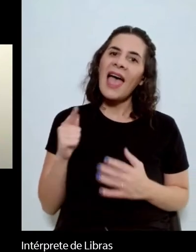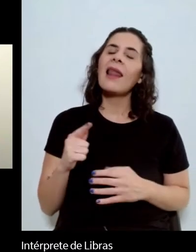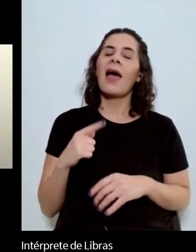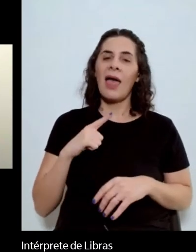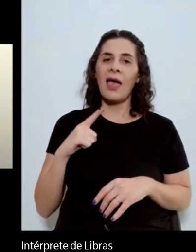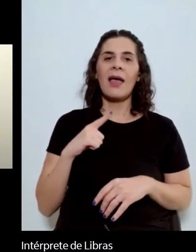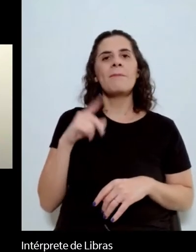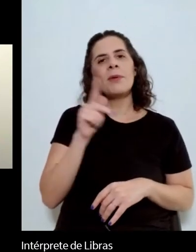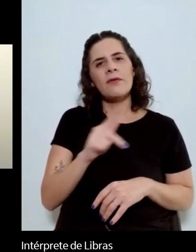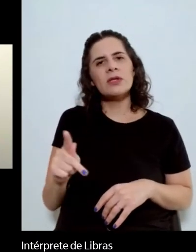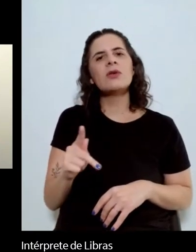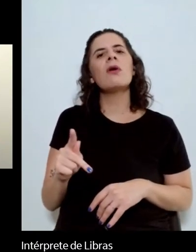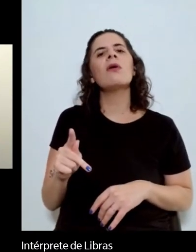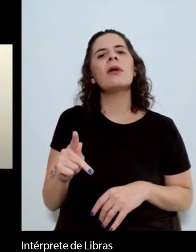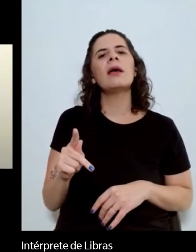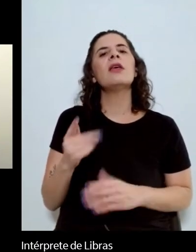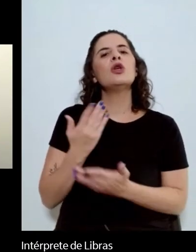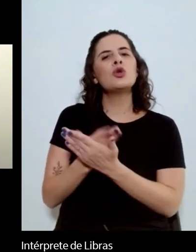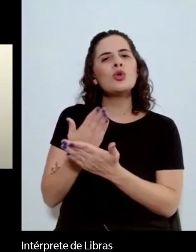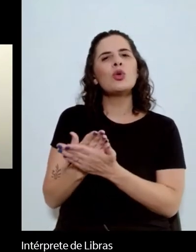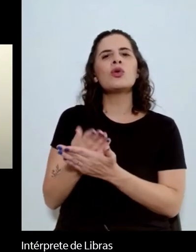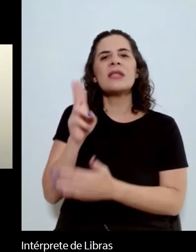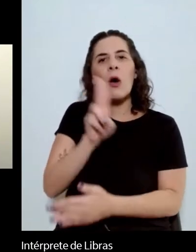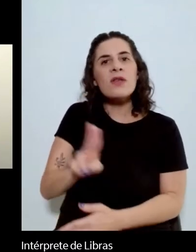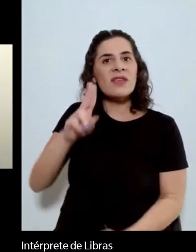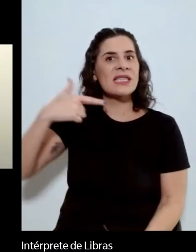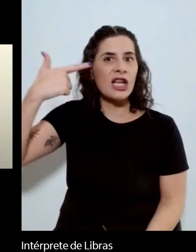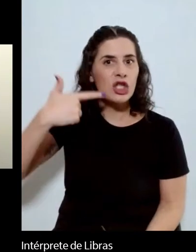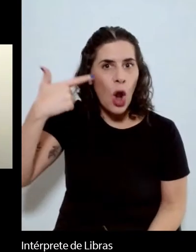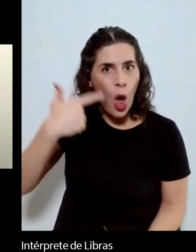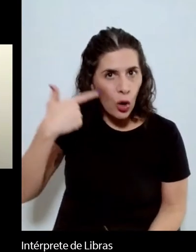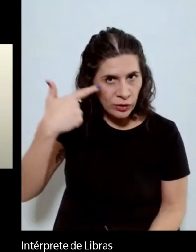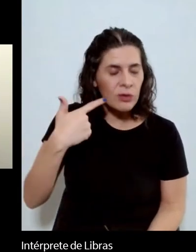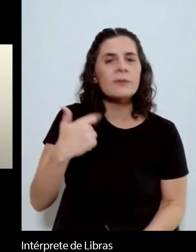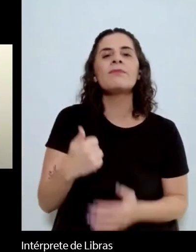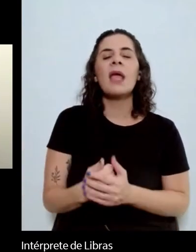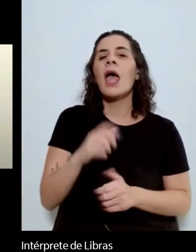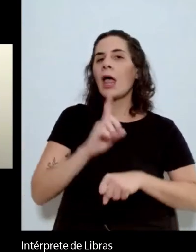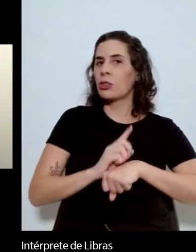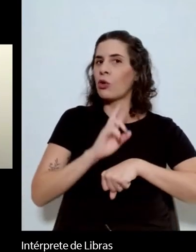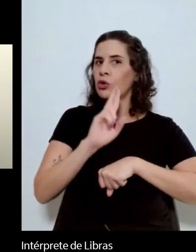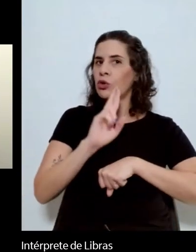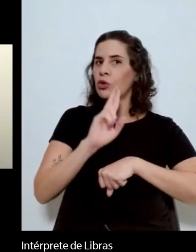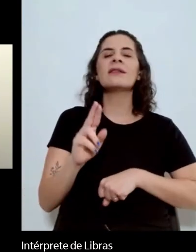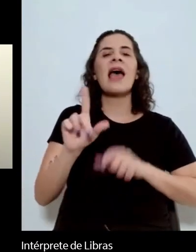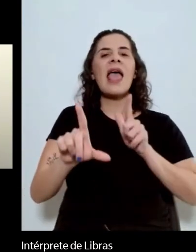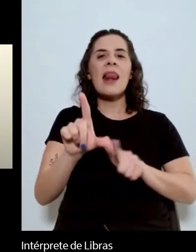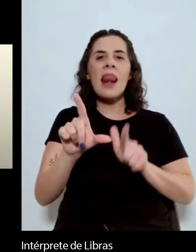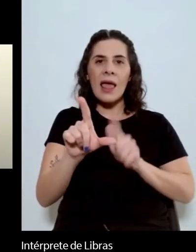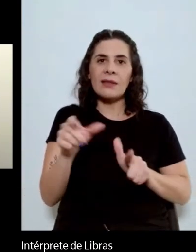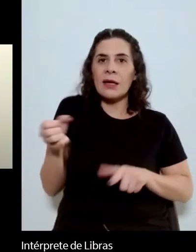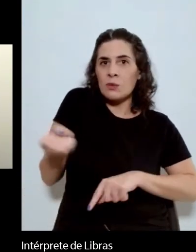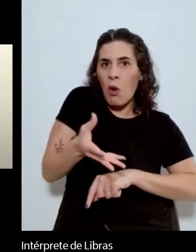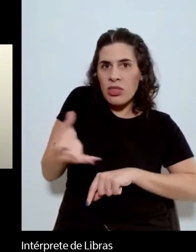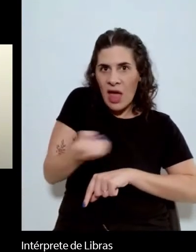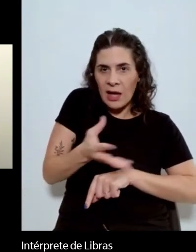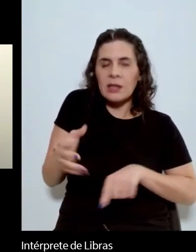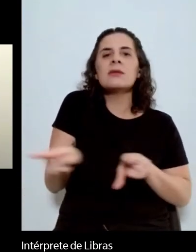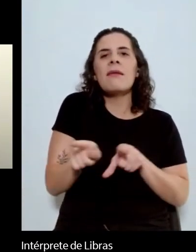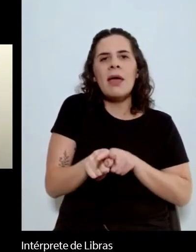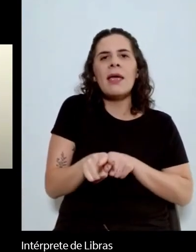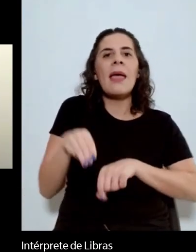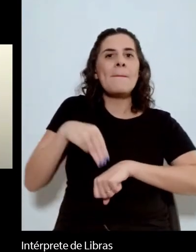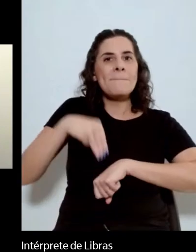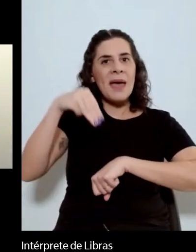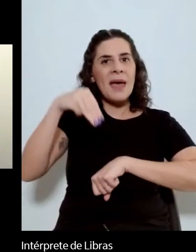University College London. Ela é doutora em Letras Modernas e mestre em Literatura Europeia pela